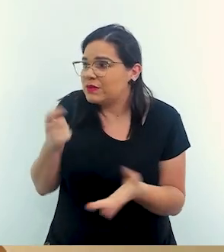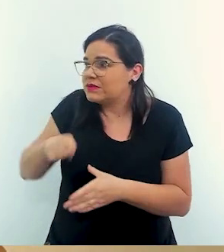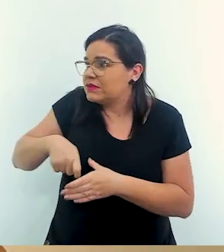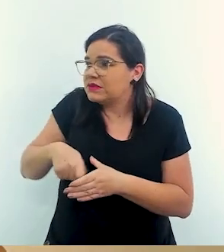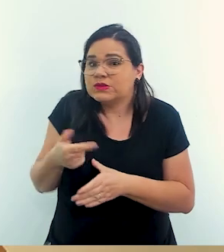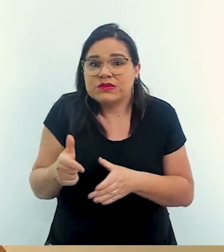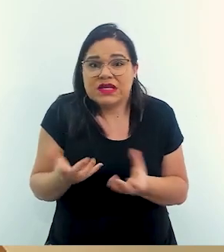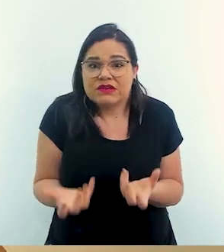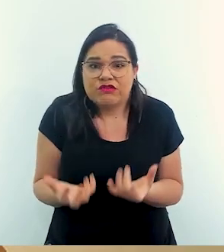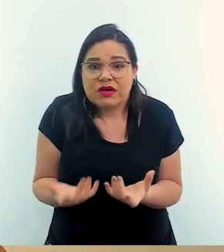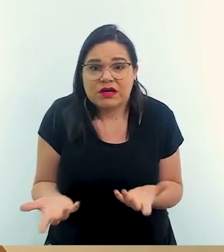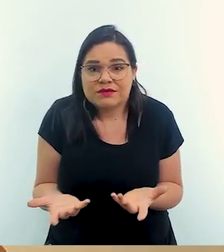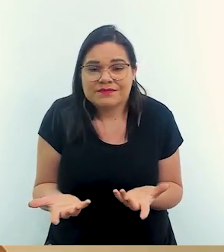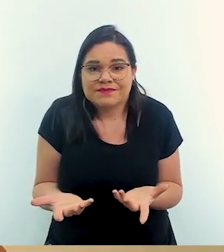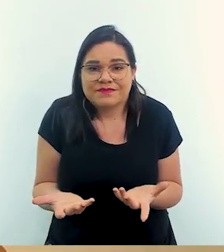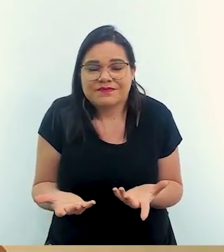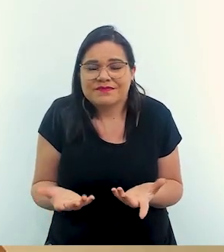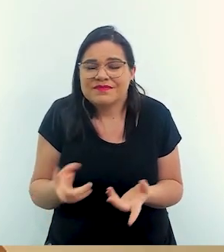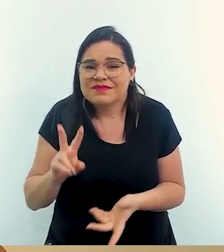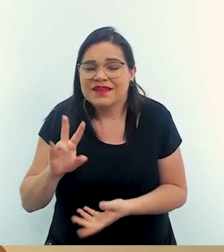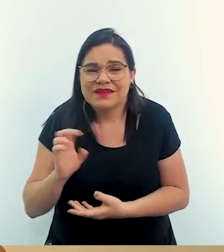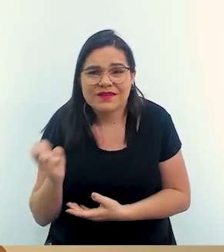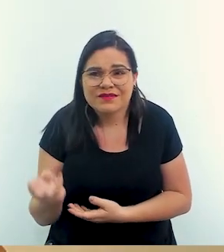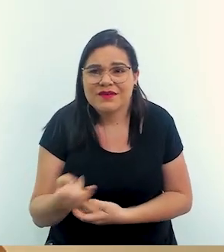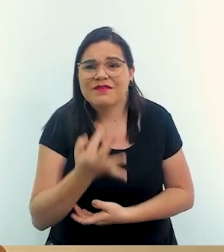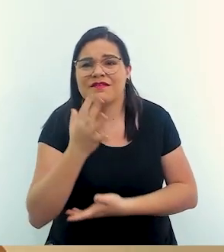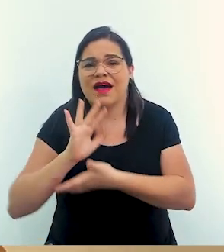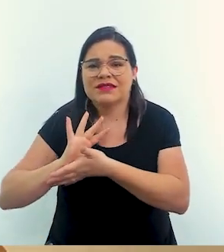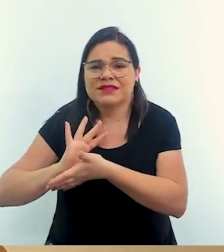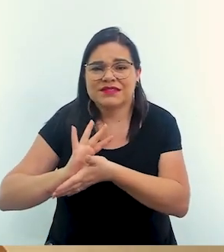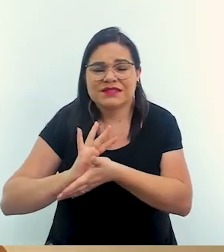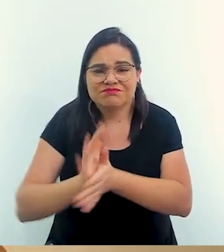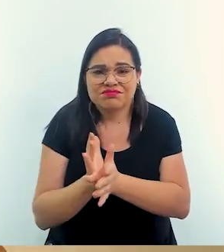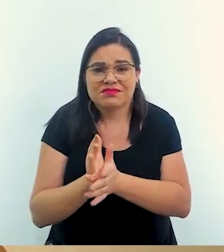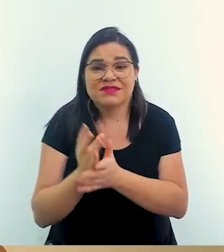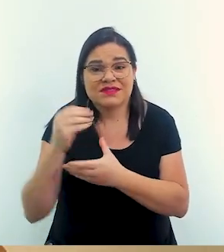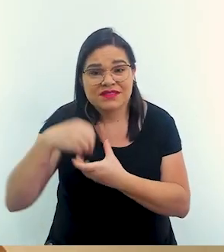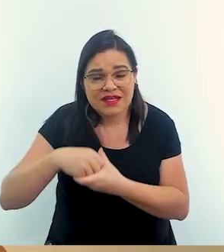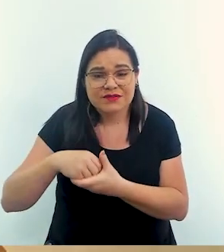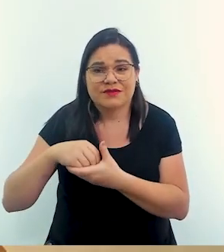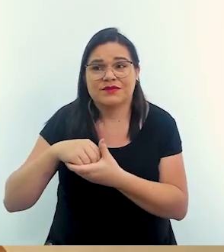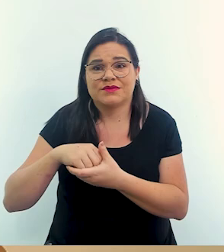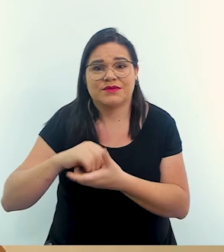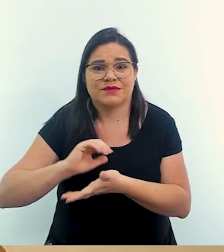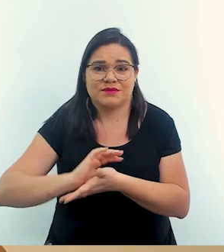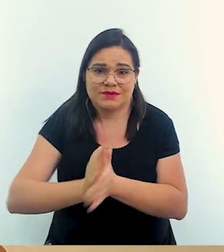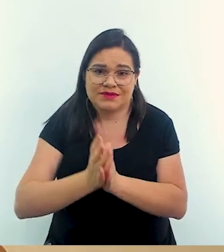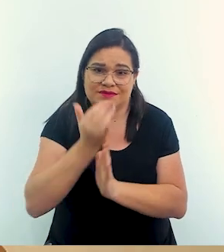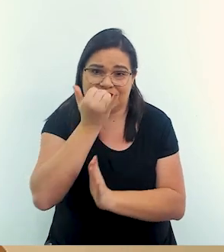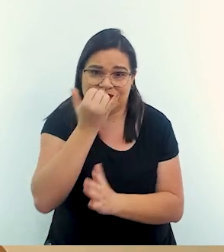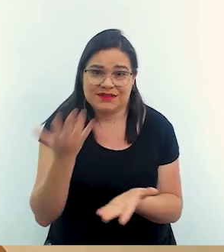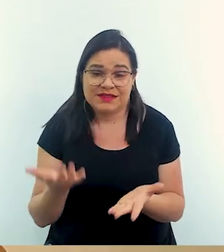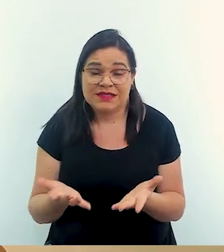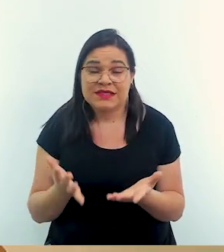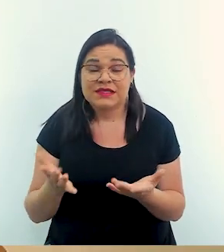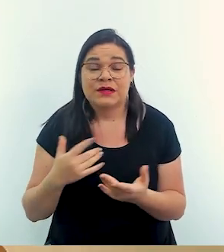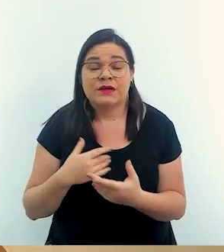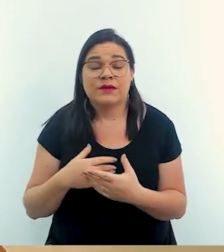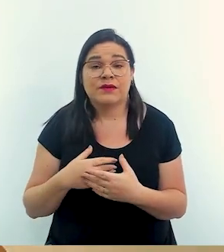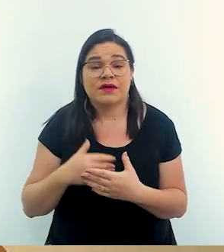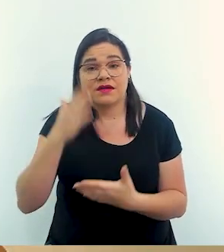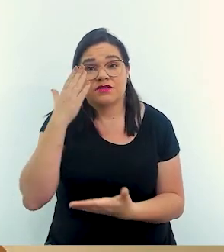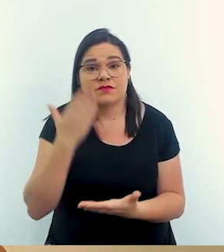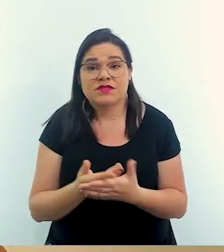então são várias são vários desastres dentro do desastre então eu acredito muito nessa coordenação da